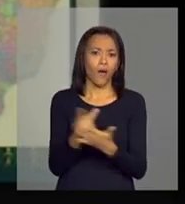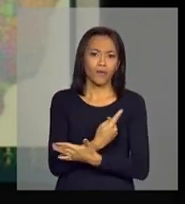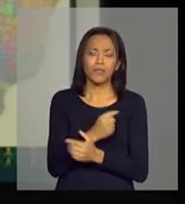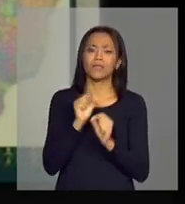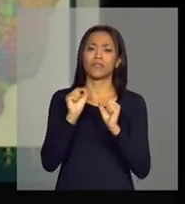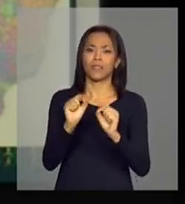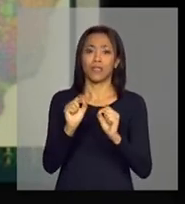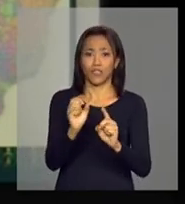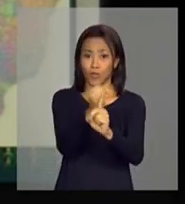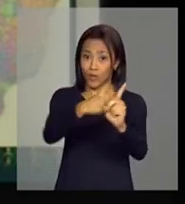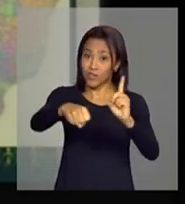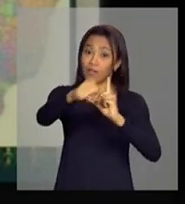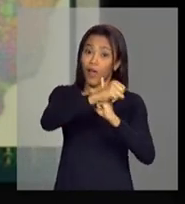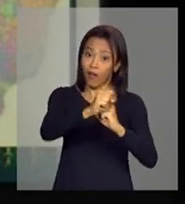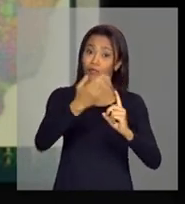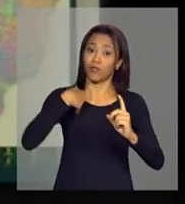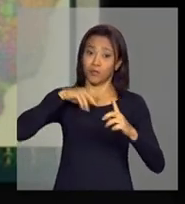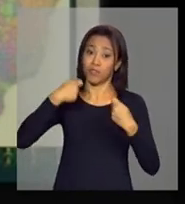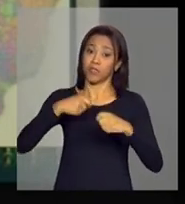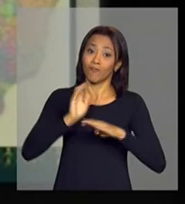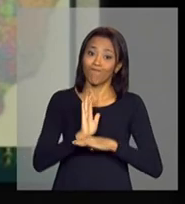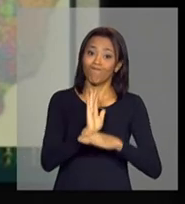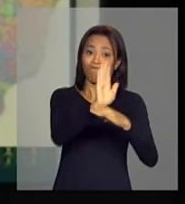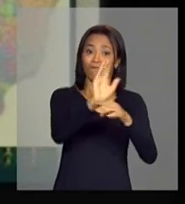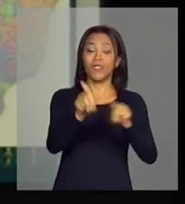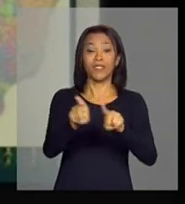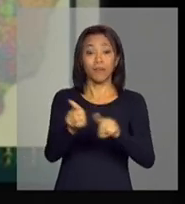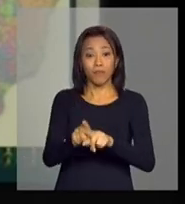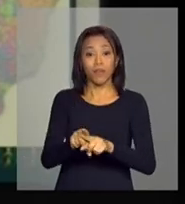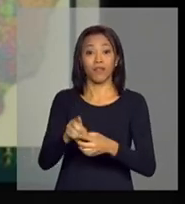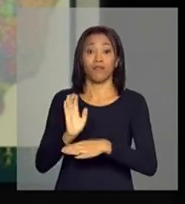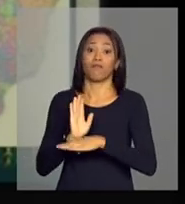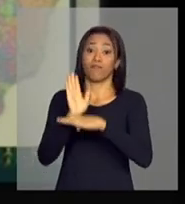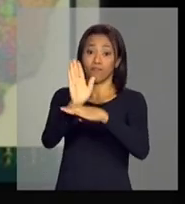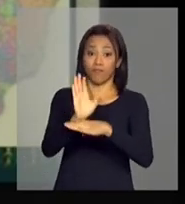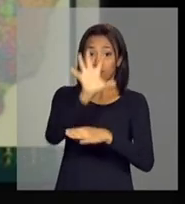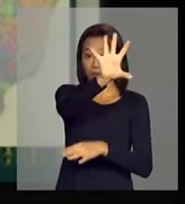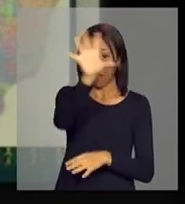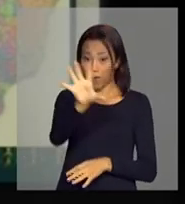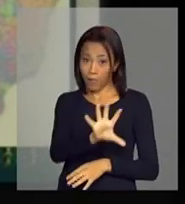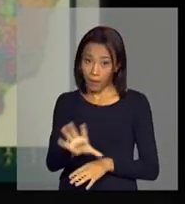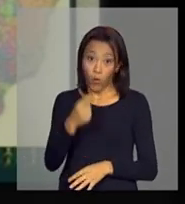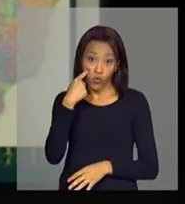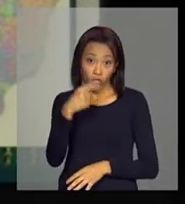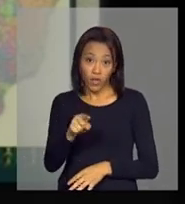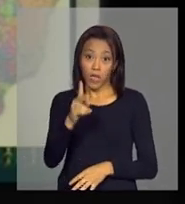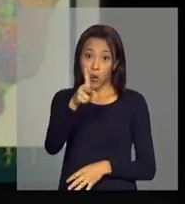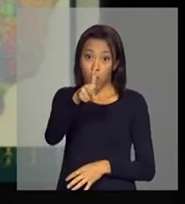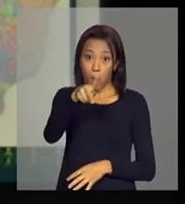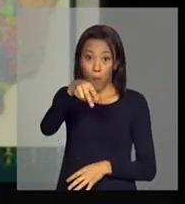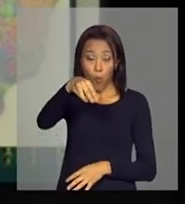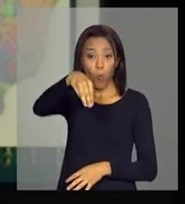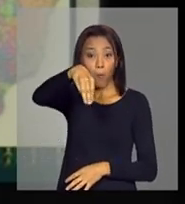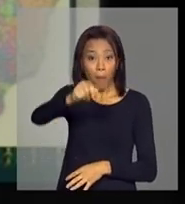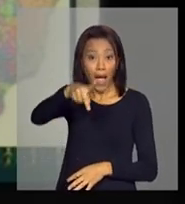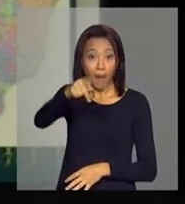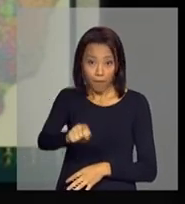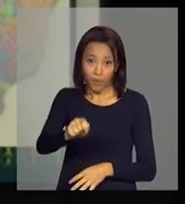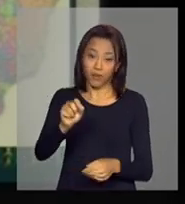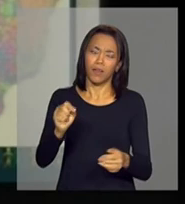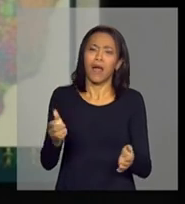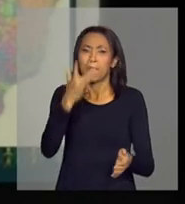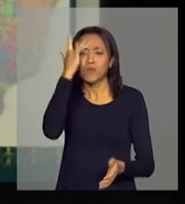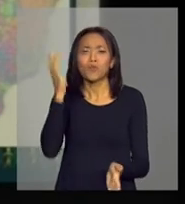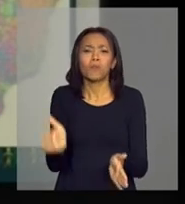a dívida social e a dívida regional. Então, quando nós olhamos o mapa que foi produzido sobre a pobreza no Brasil, da